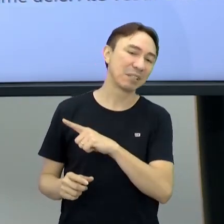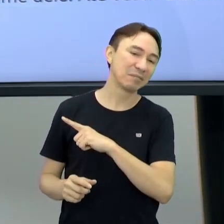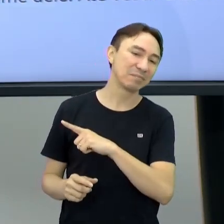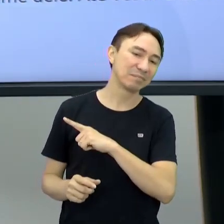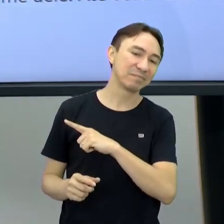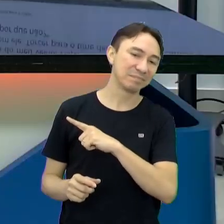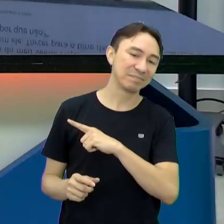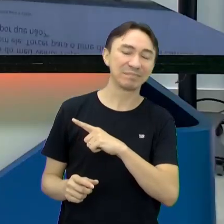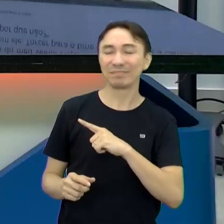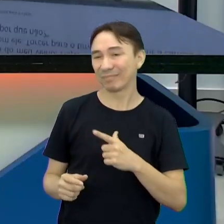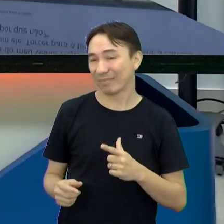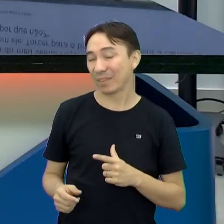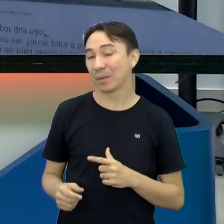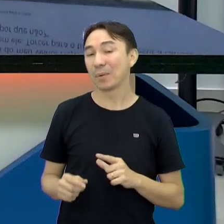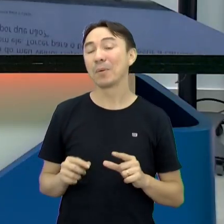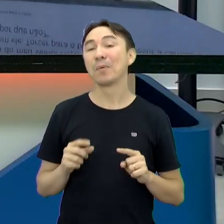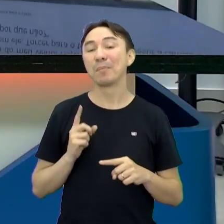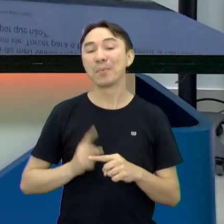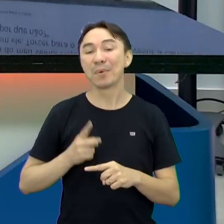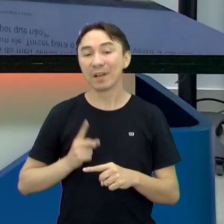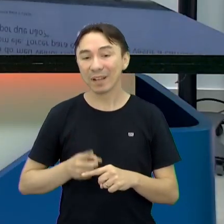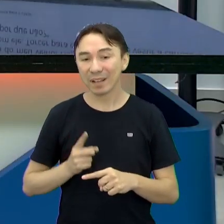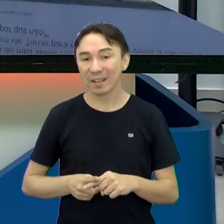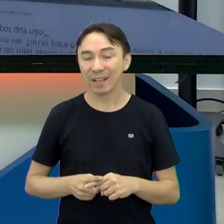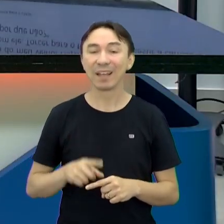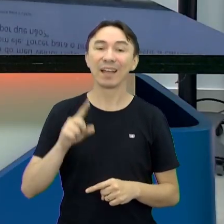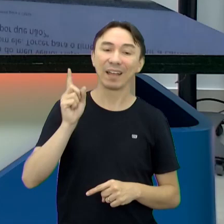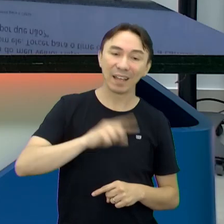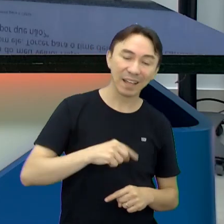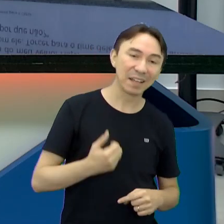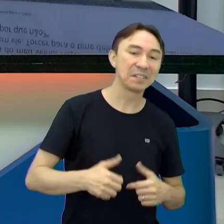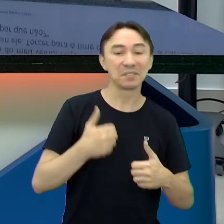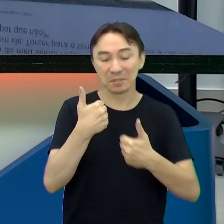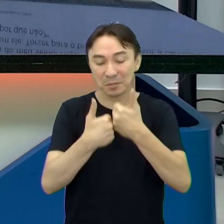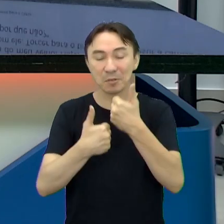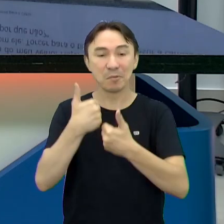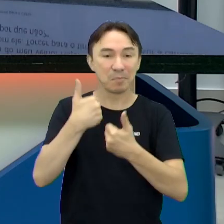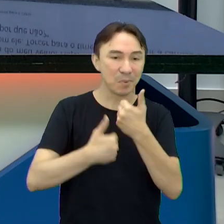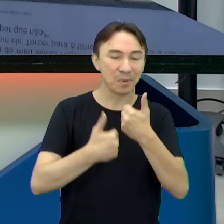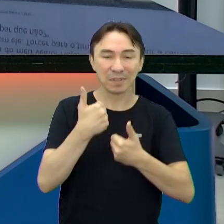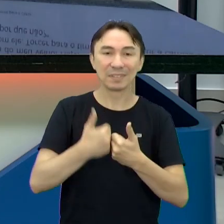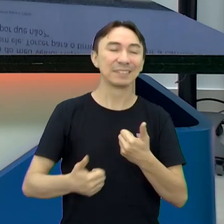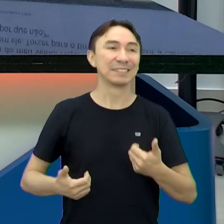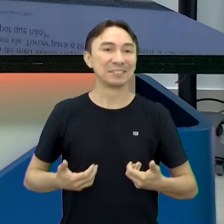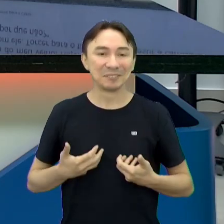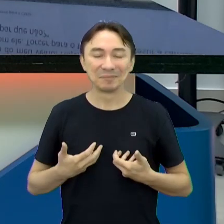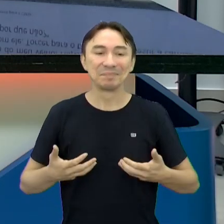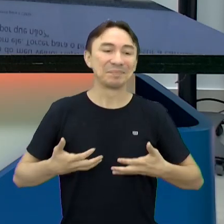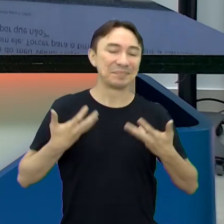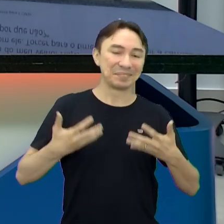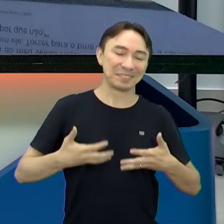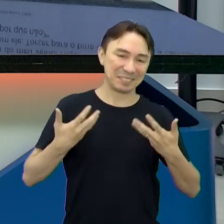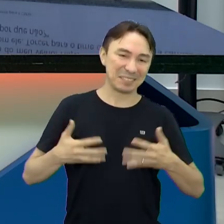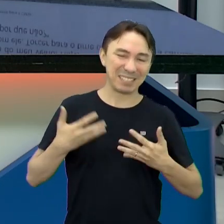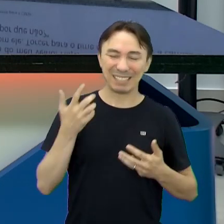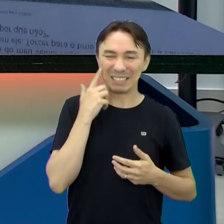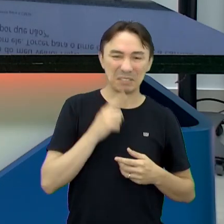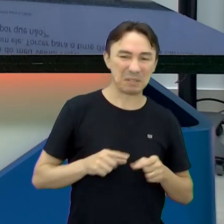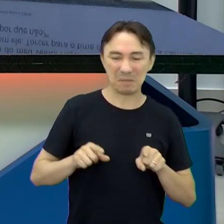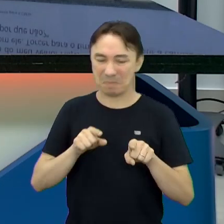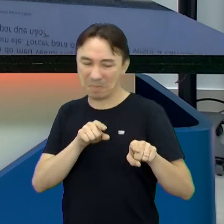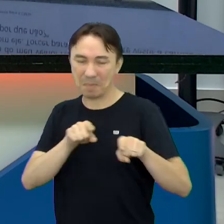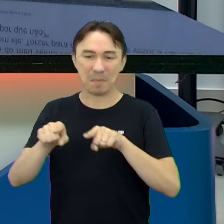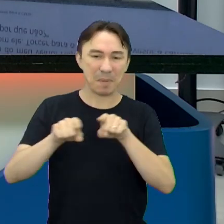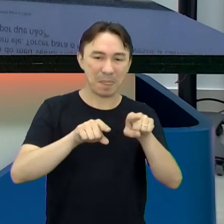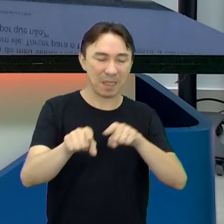Porque a ideia É trazer a alegria do esporte E não começar Essa rivalidade Essa rivalidade O time seu Não é o